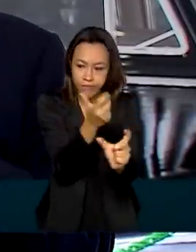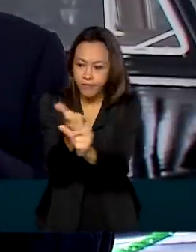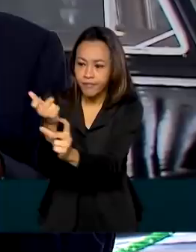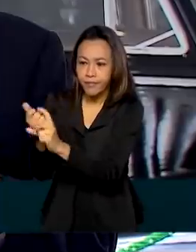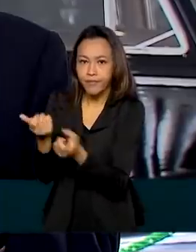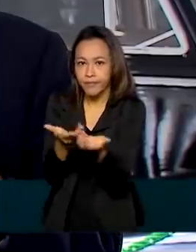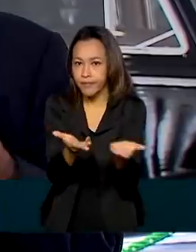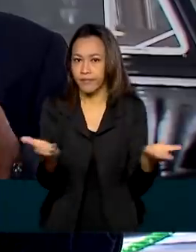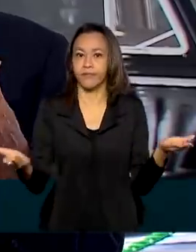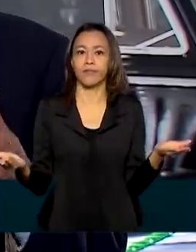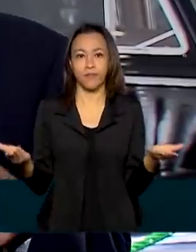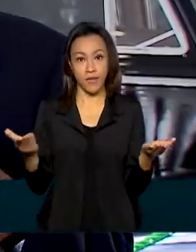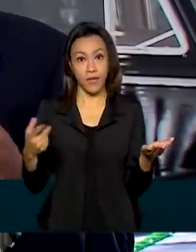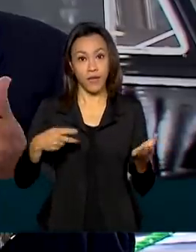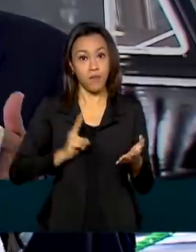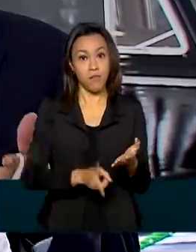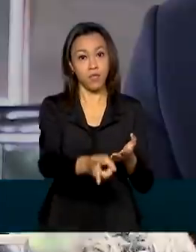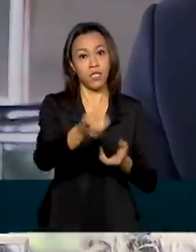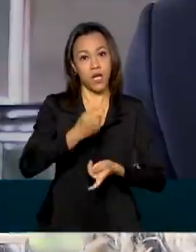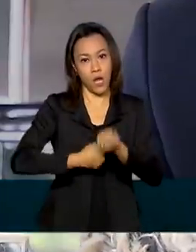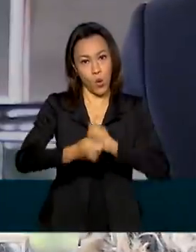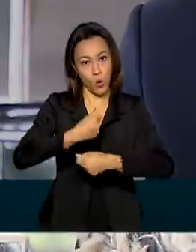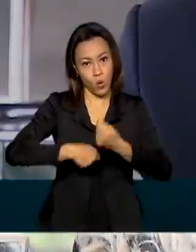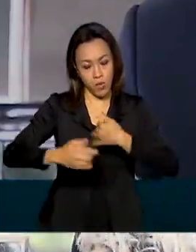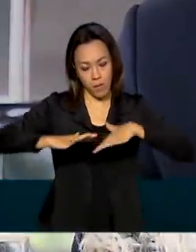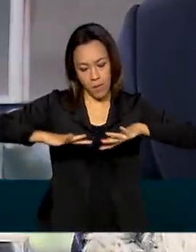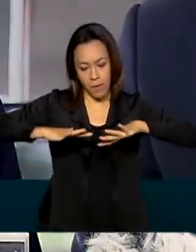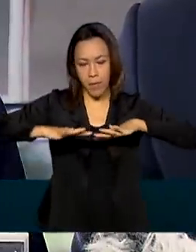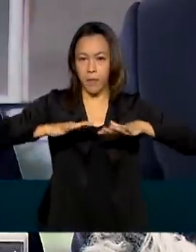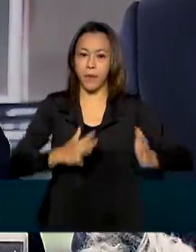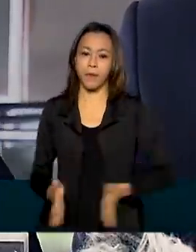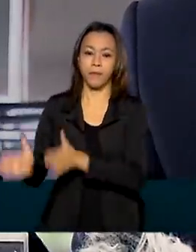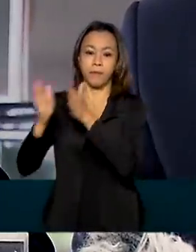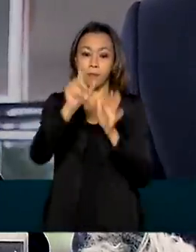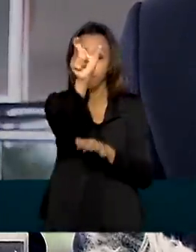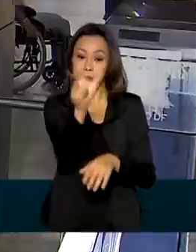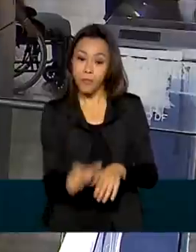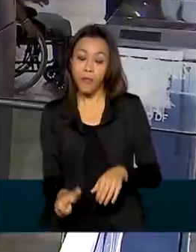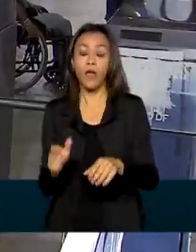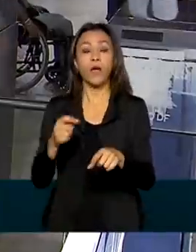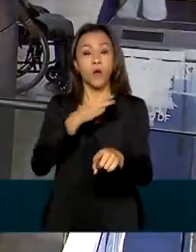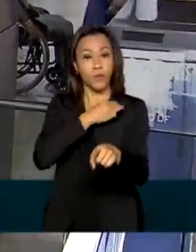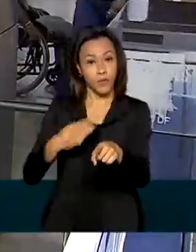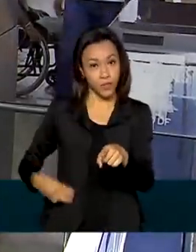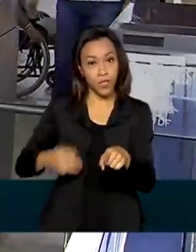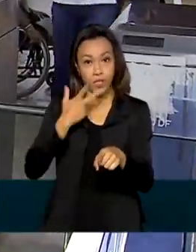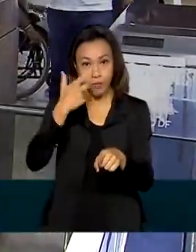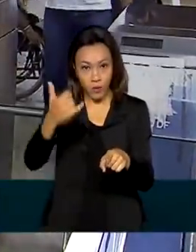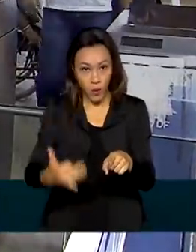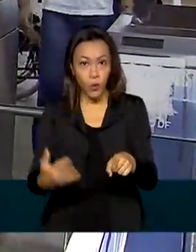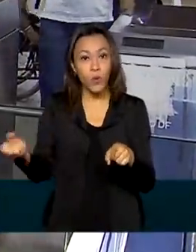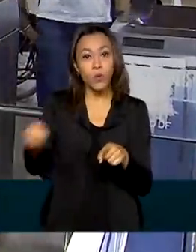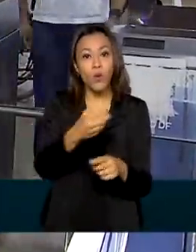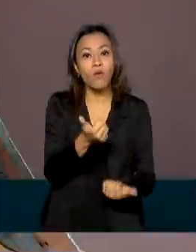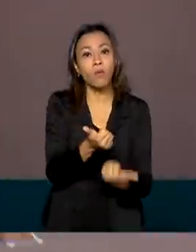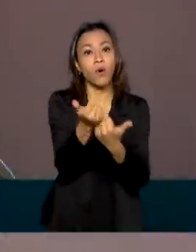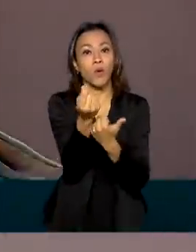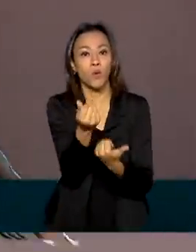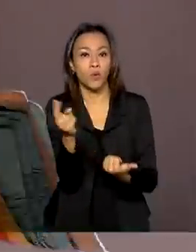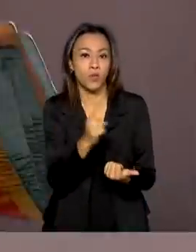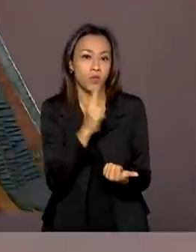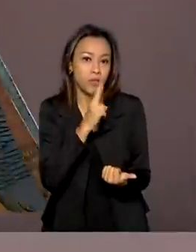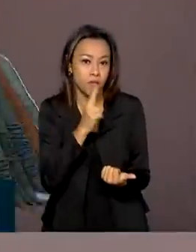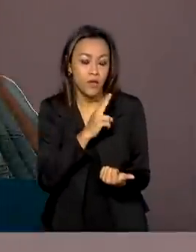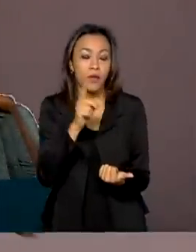manter a economia em movimento. O ministro Paulo Guedes também afirmou que o novo auxílio emergencial terá valor